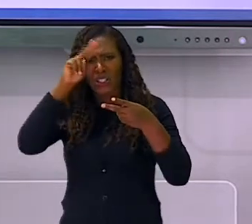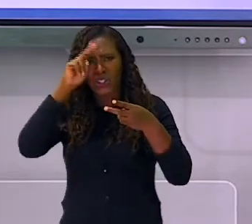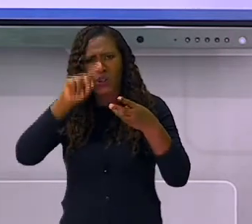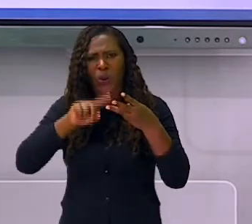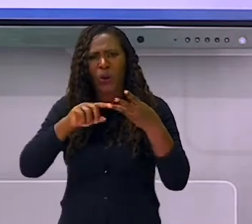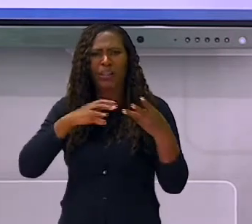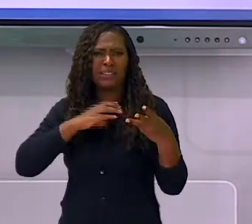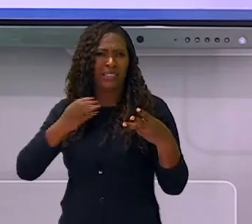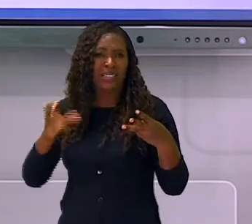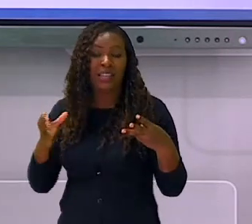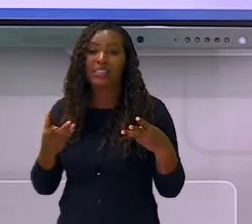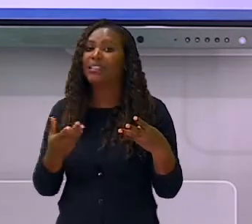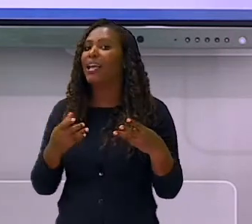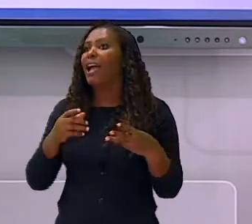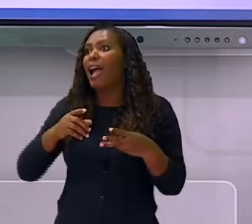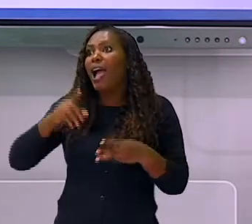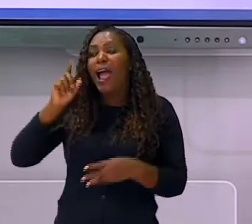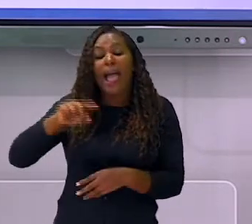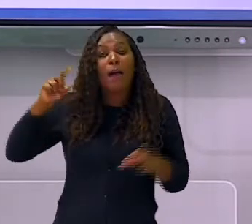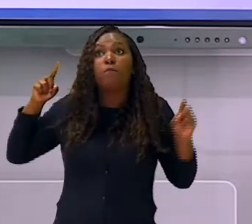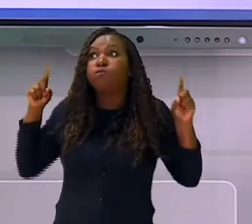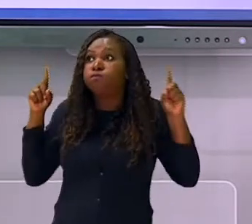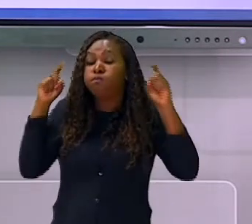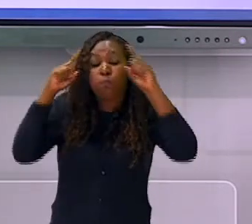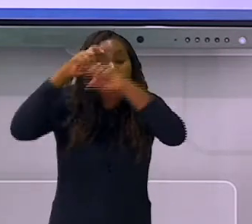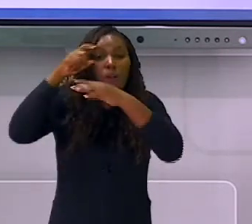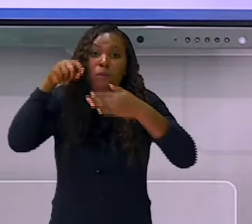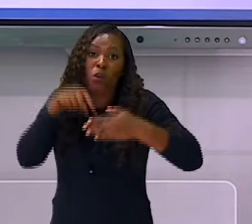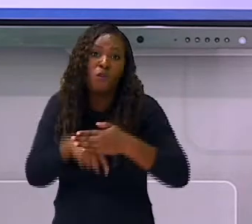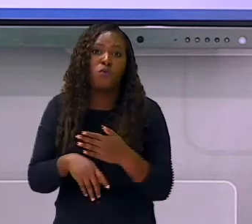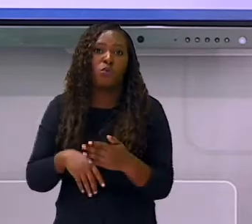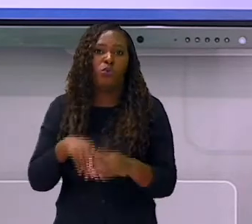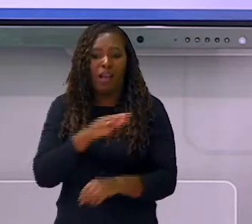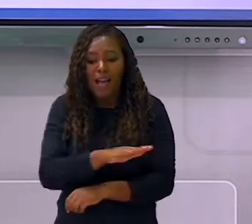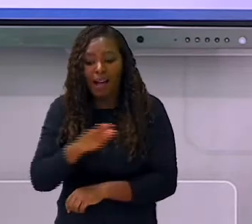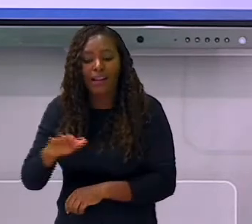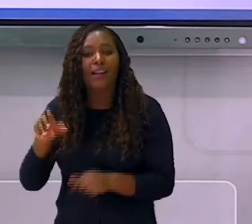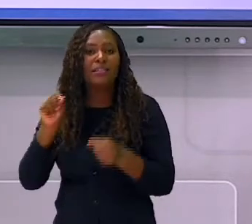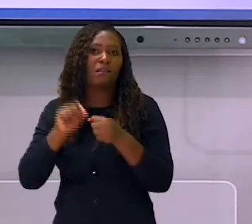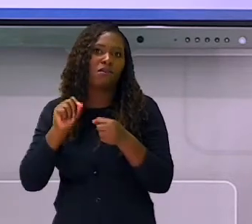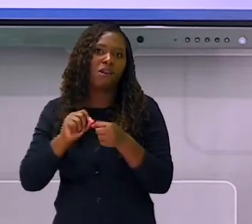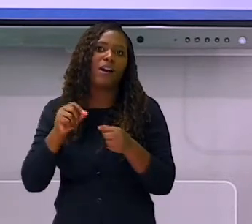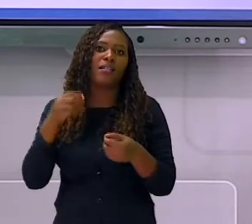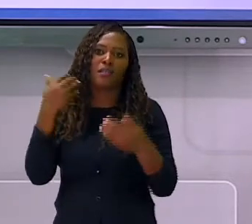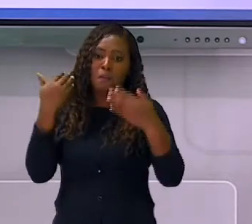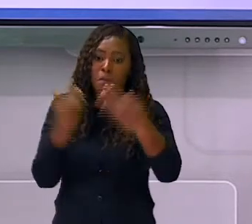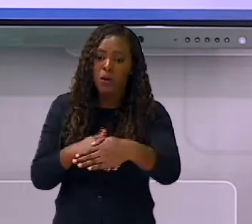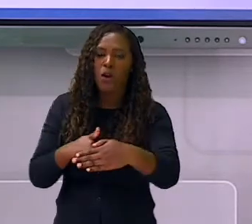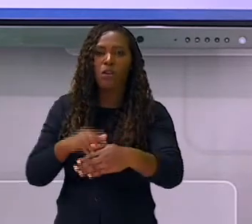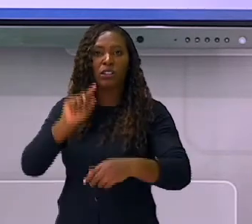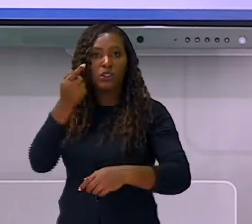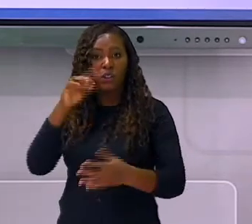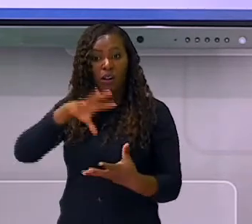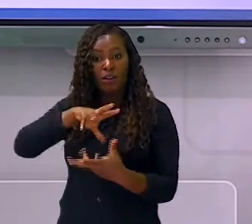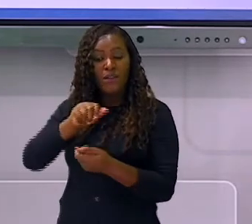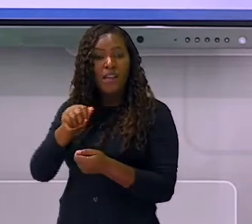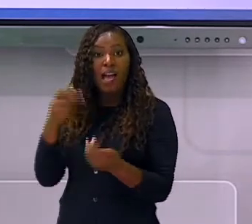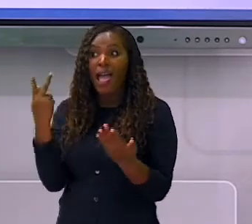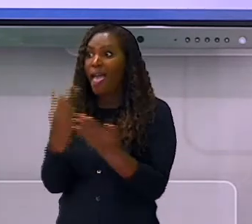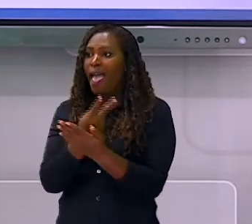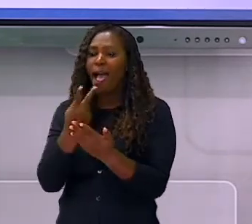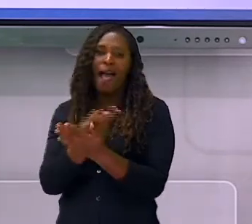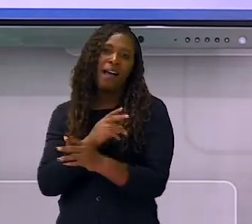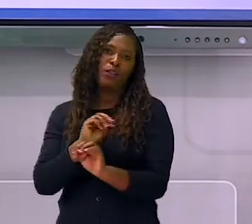desempenho, então, vai ser muito ruim. A criança vai mal na prova de geografia, por exemplo, porque ela não conseguiu entender o